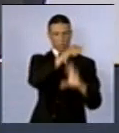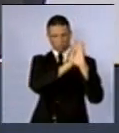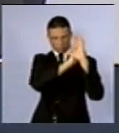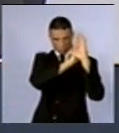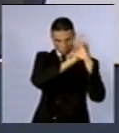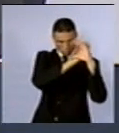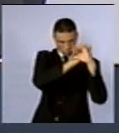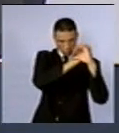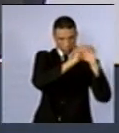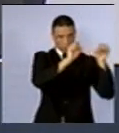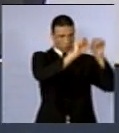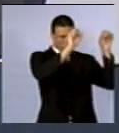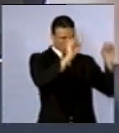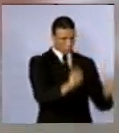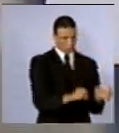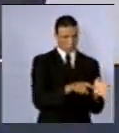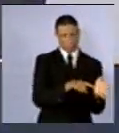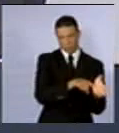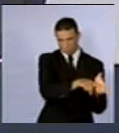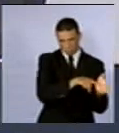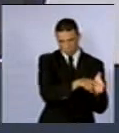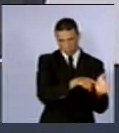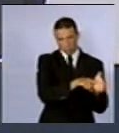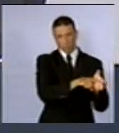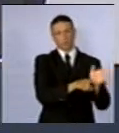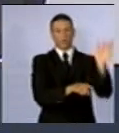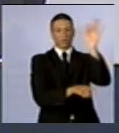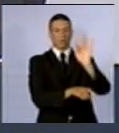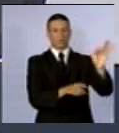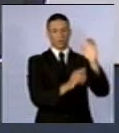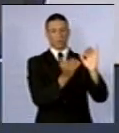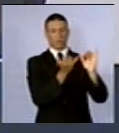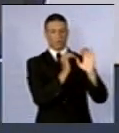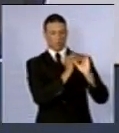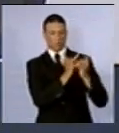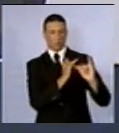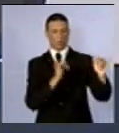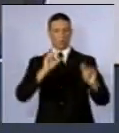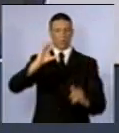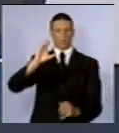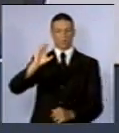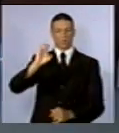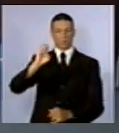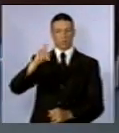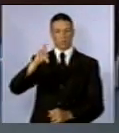sistemas e pesquisador do Centro de Pesquisas de Energia Elétrica, Cepel.